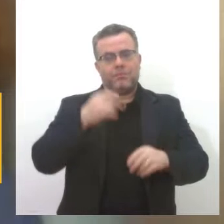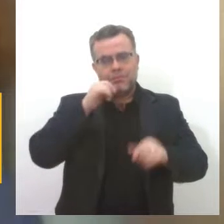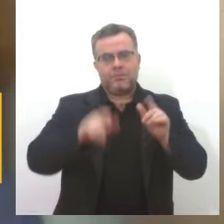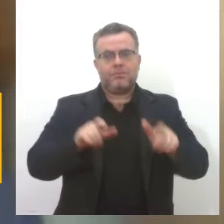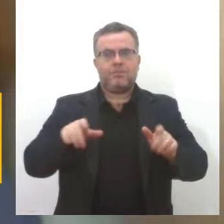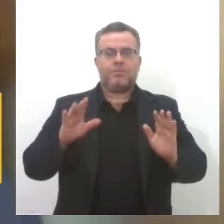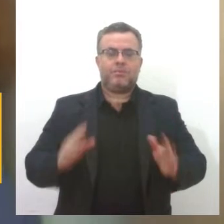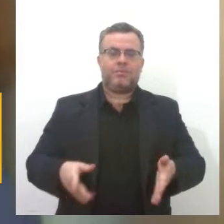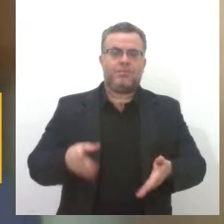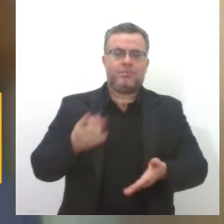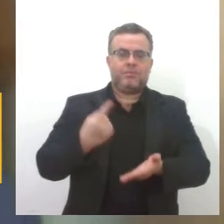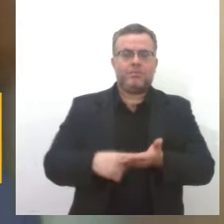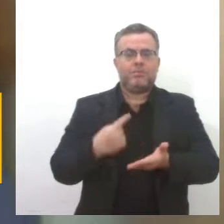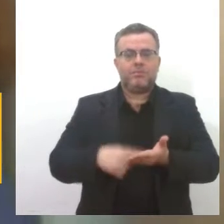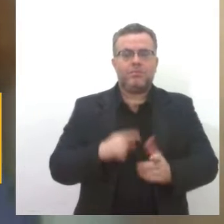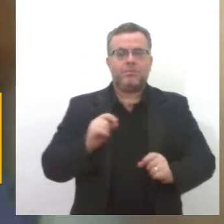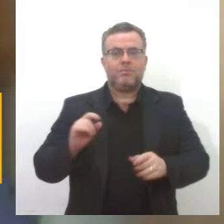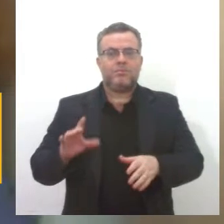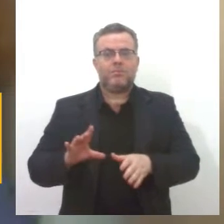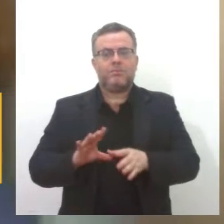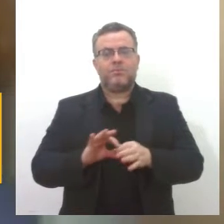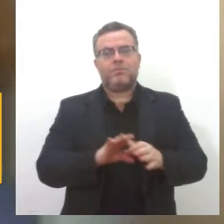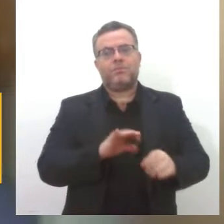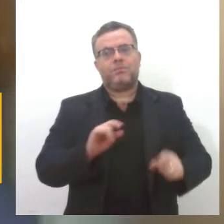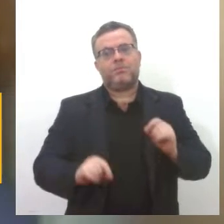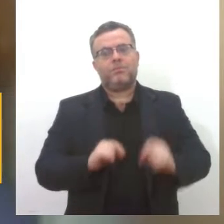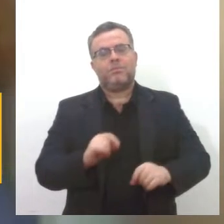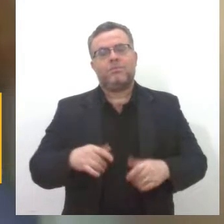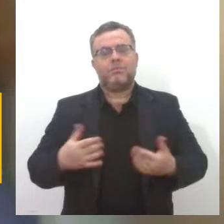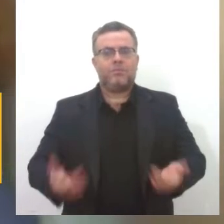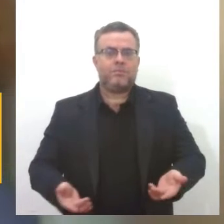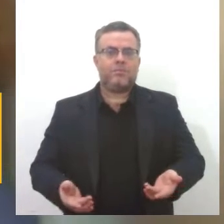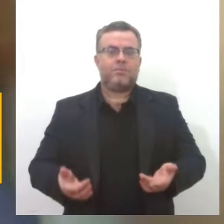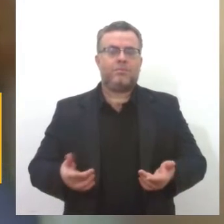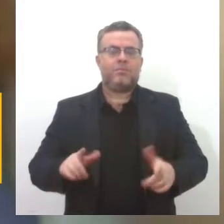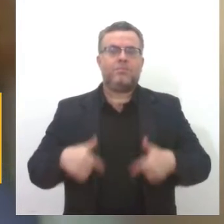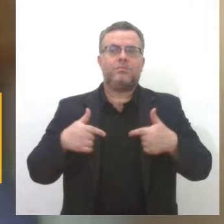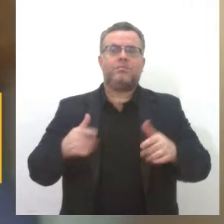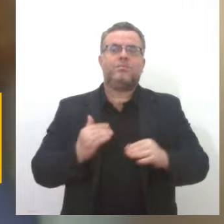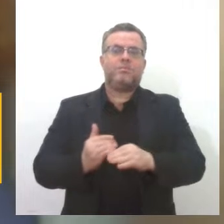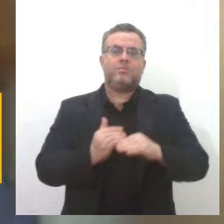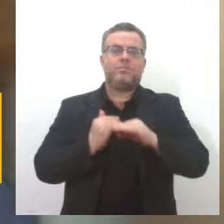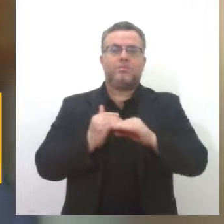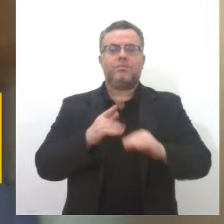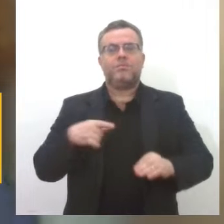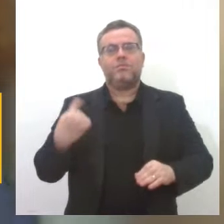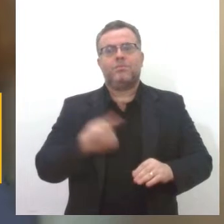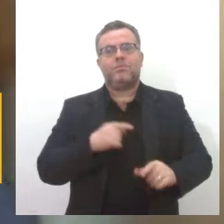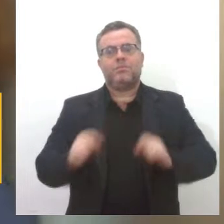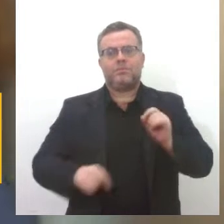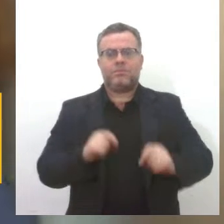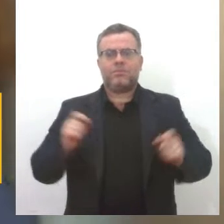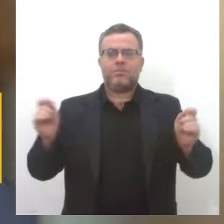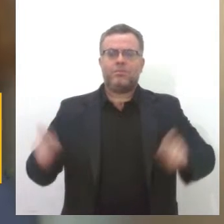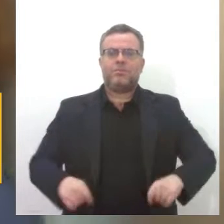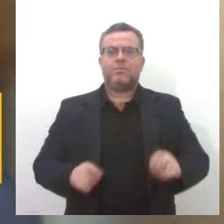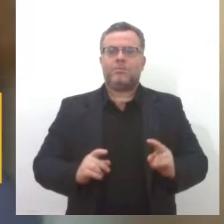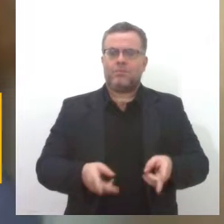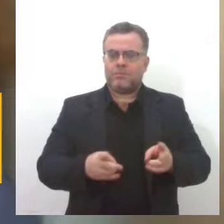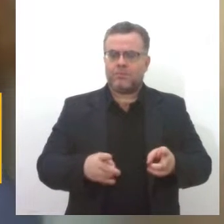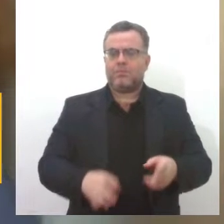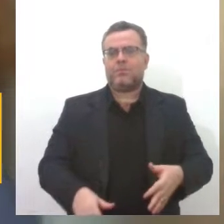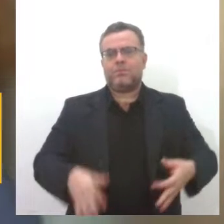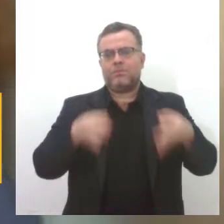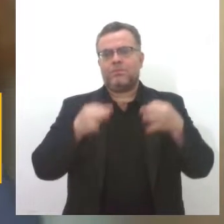história dentro desse contexto do feminismo, dessas lutas de igualdade. E a gente vem ainda em passos lentos, mas com